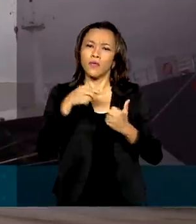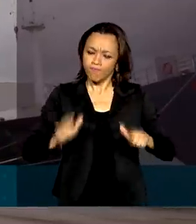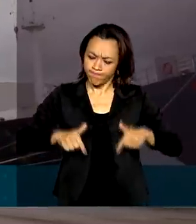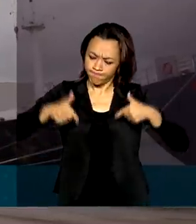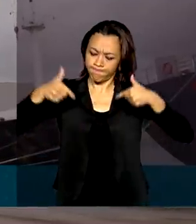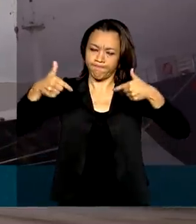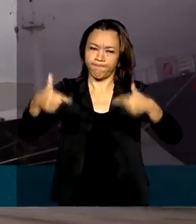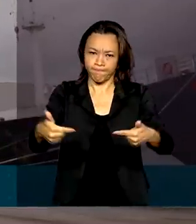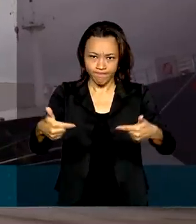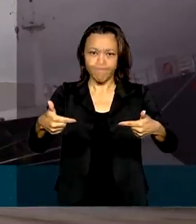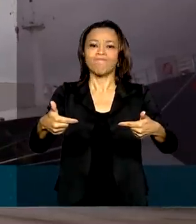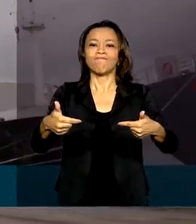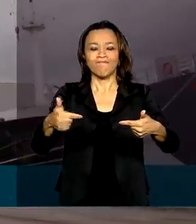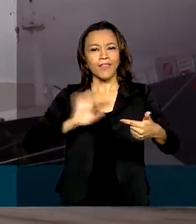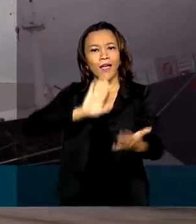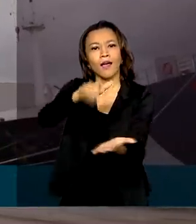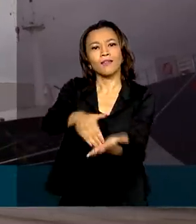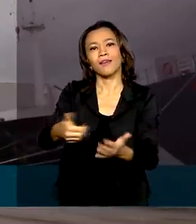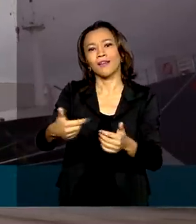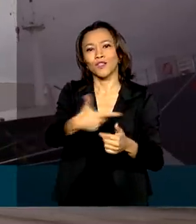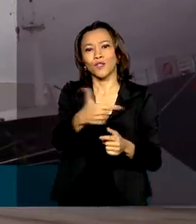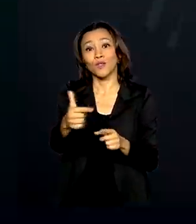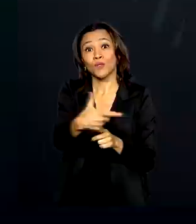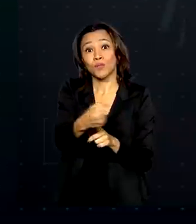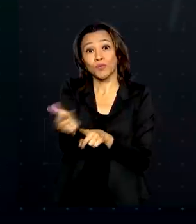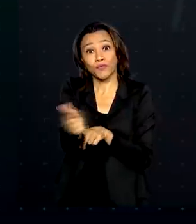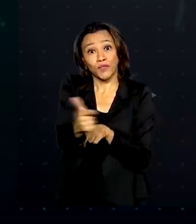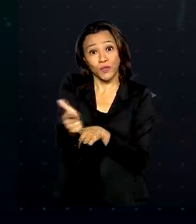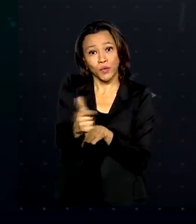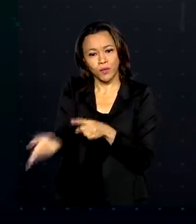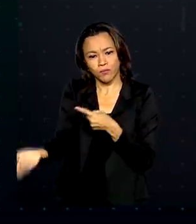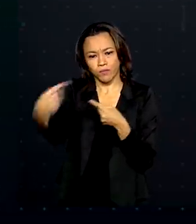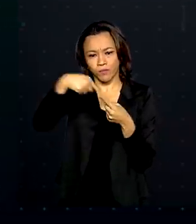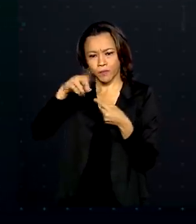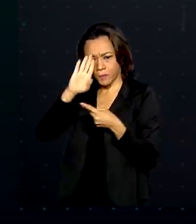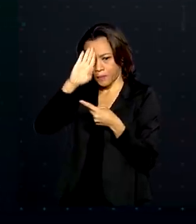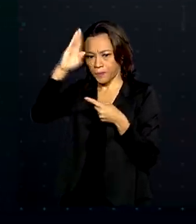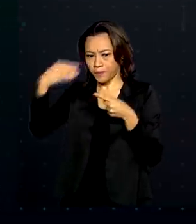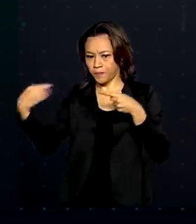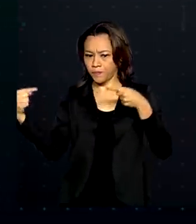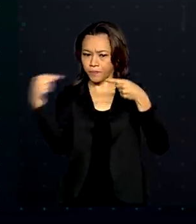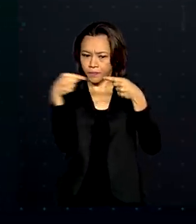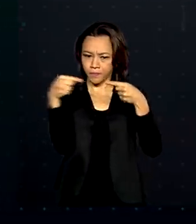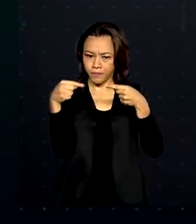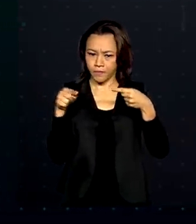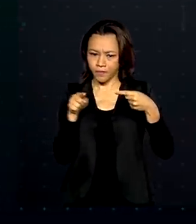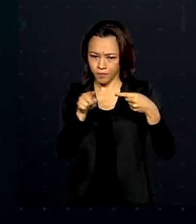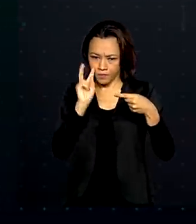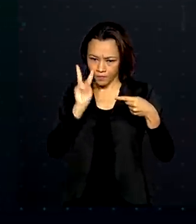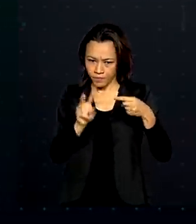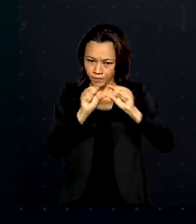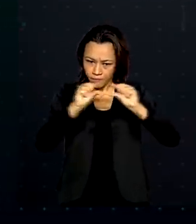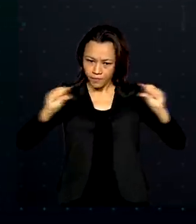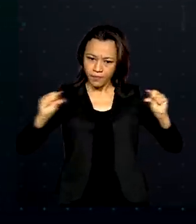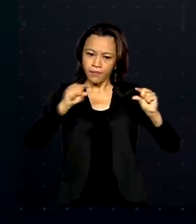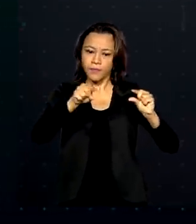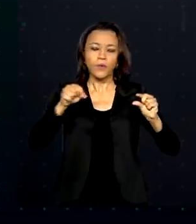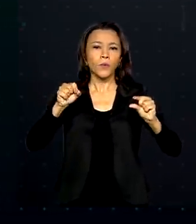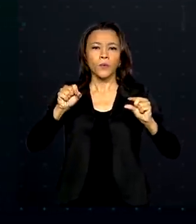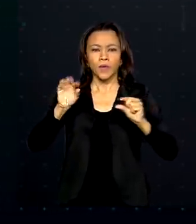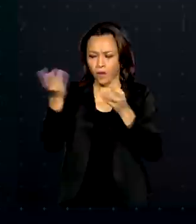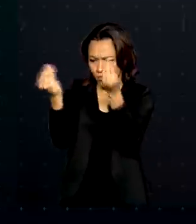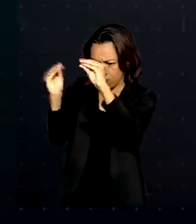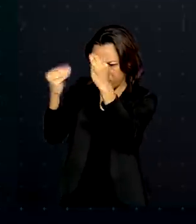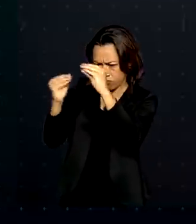postas em prática até 2022. No pilar Governança e Transparência, está a organização de informações